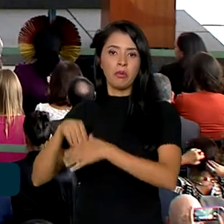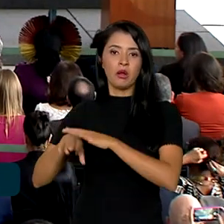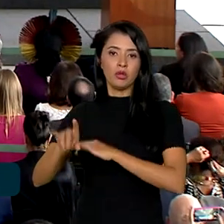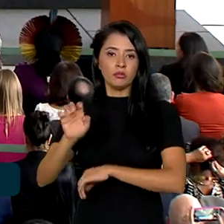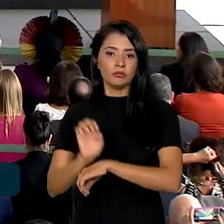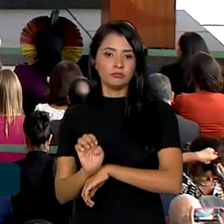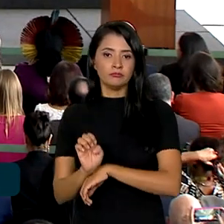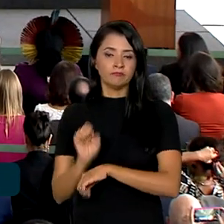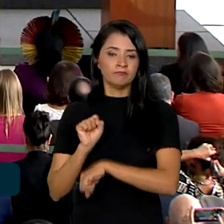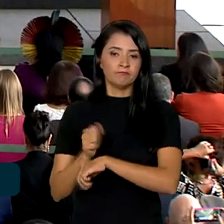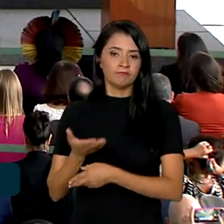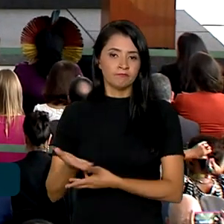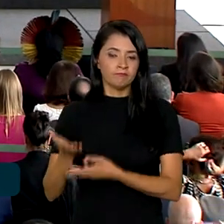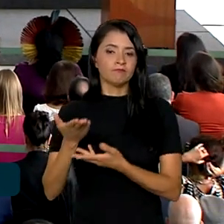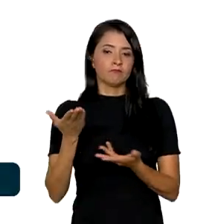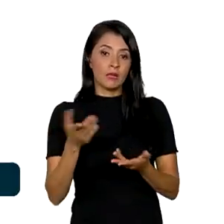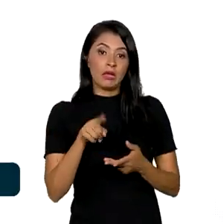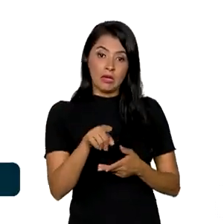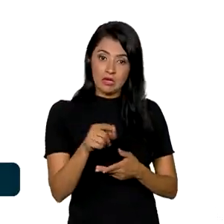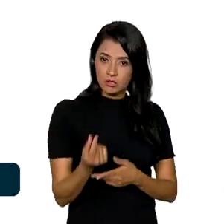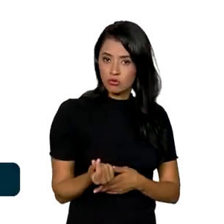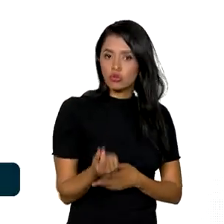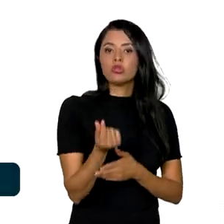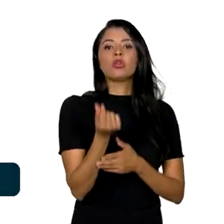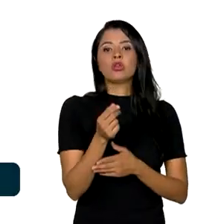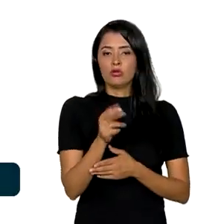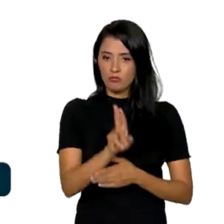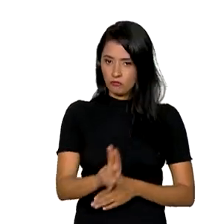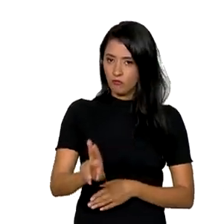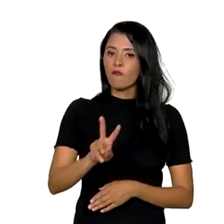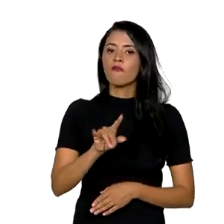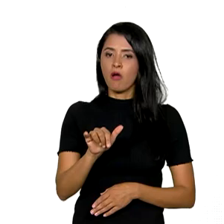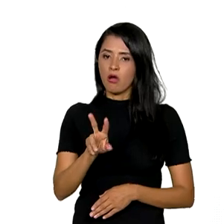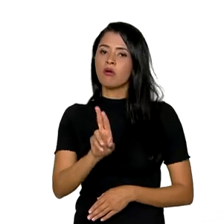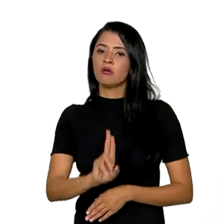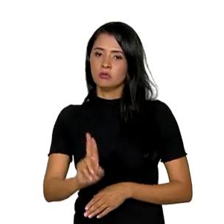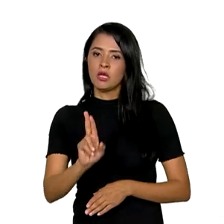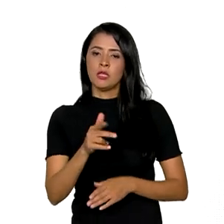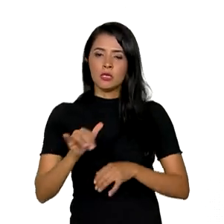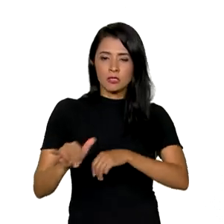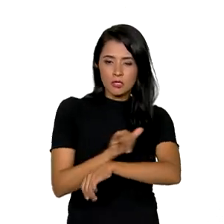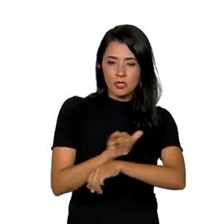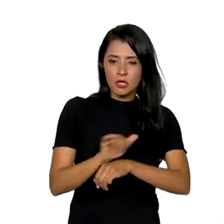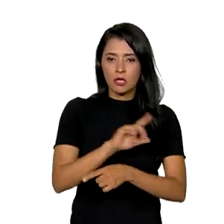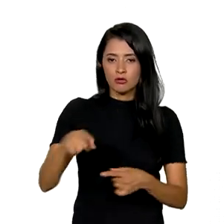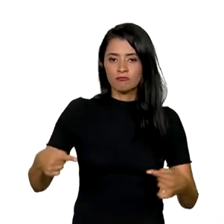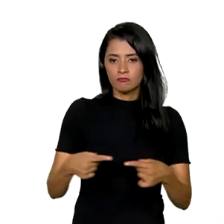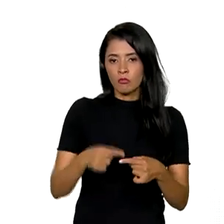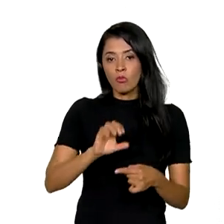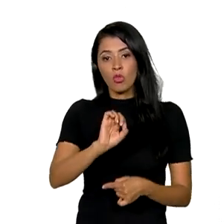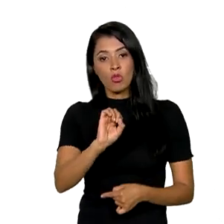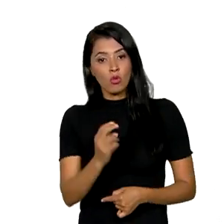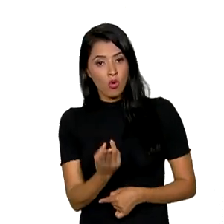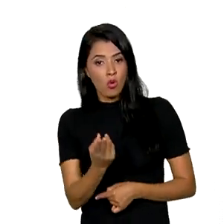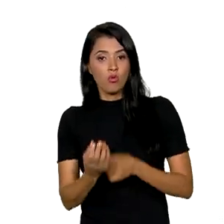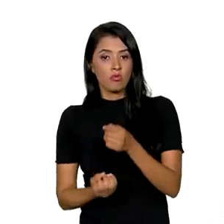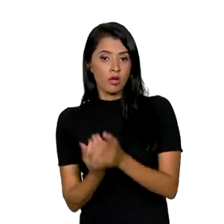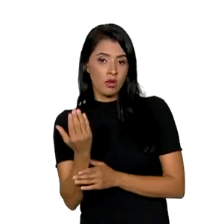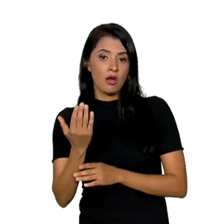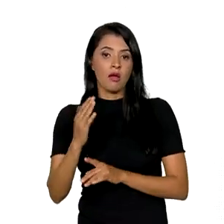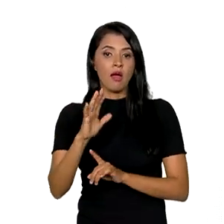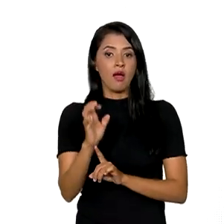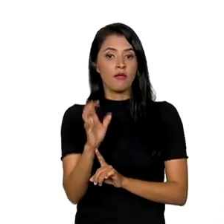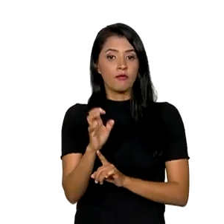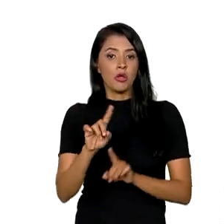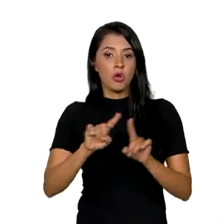estados brasileiros. Portanto, esses recursos serão utilizados pelos estados dentro dessa estratégia, ou para implantar Wi-Fi